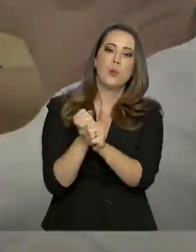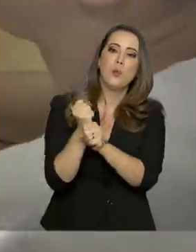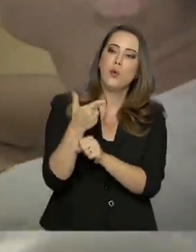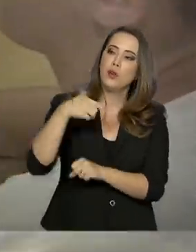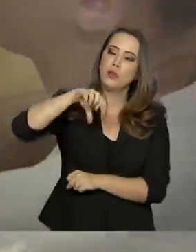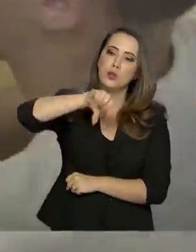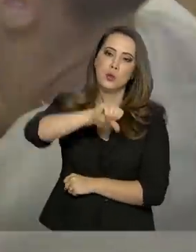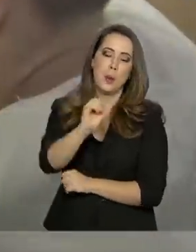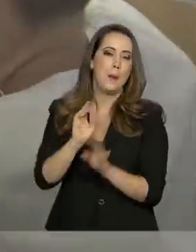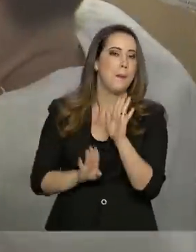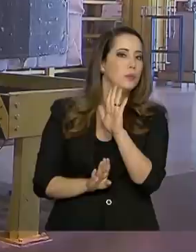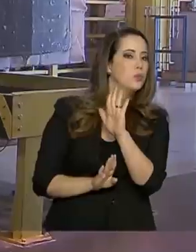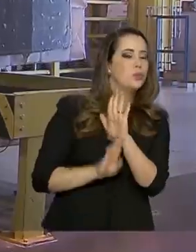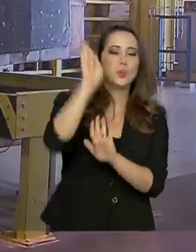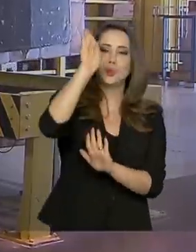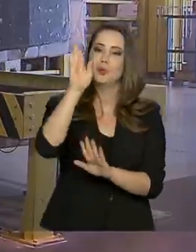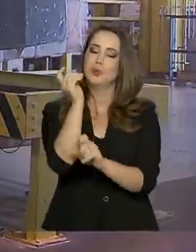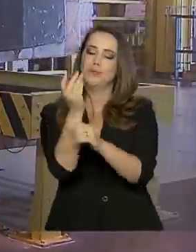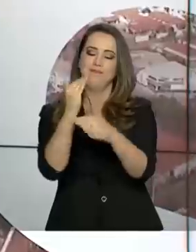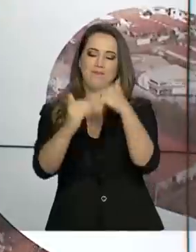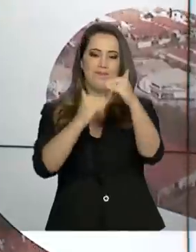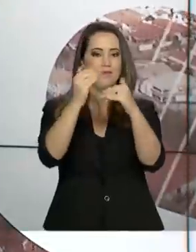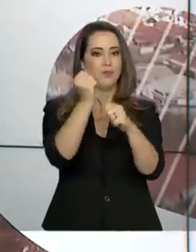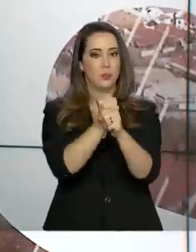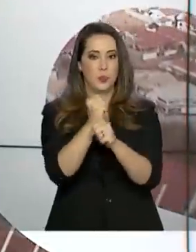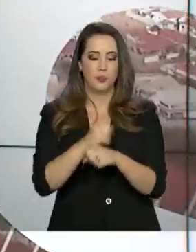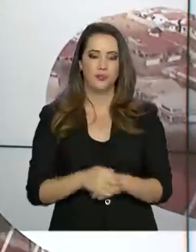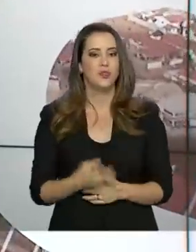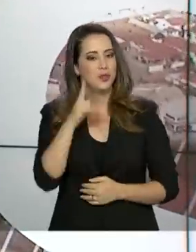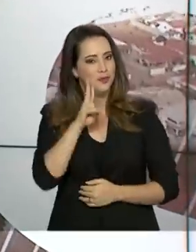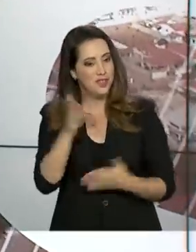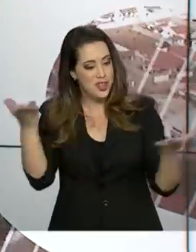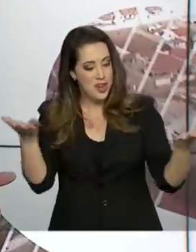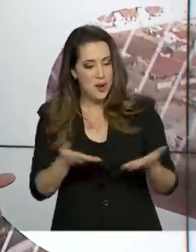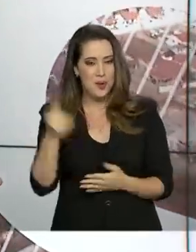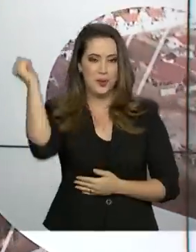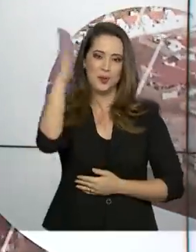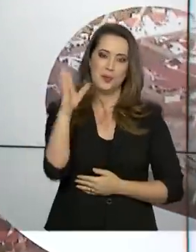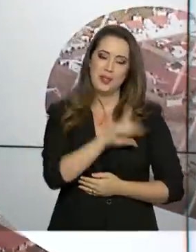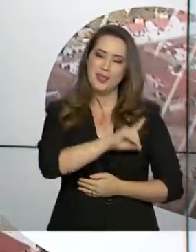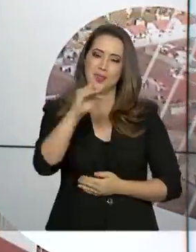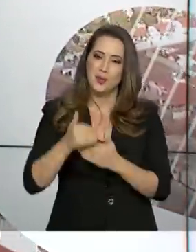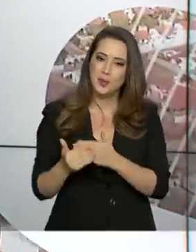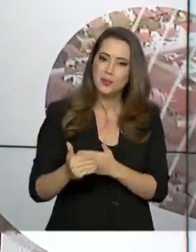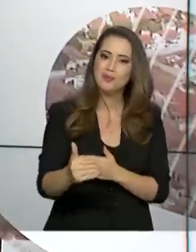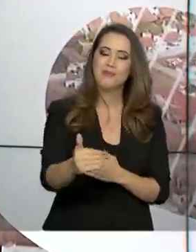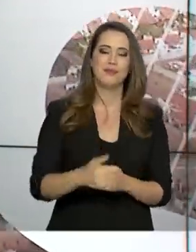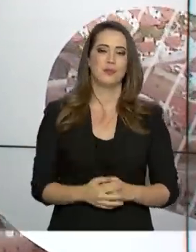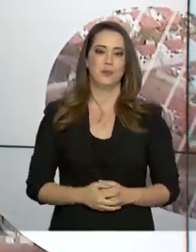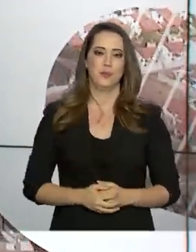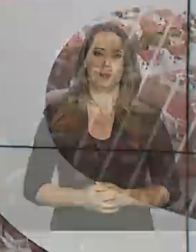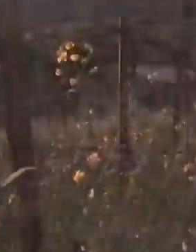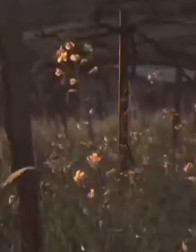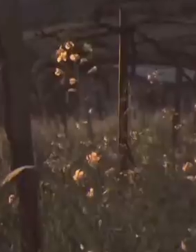superando a previsão de crescimento para o ano. Fique com a gente, o Brasil em dia começa agora.